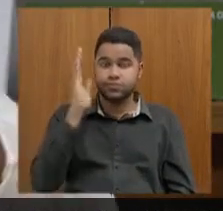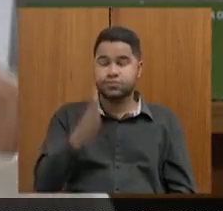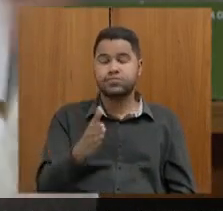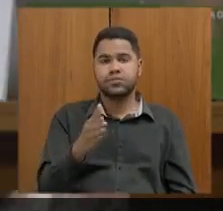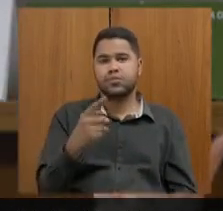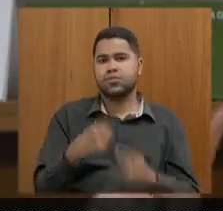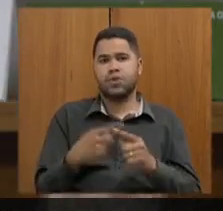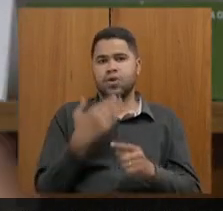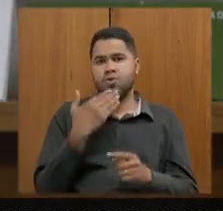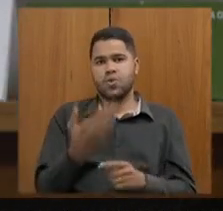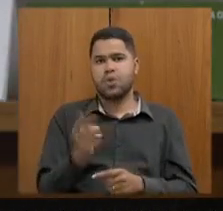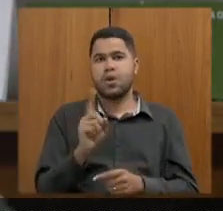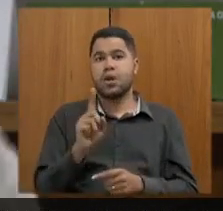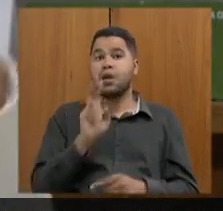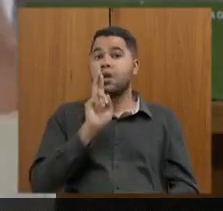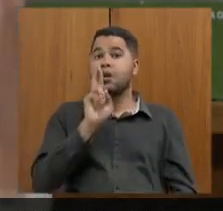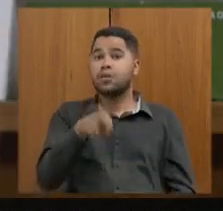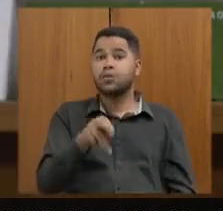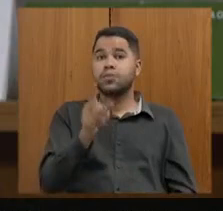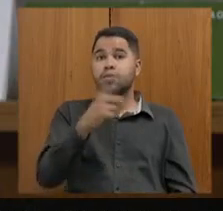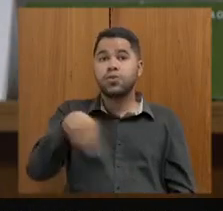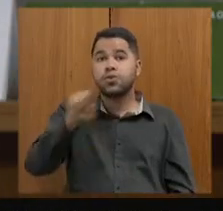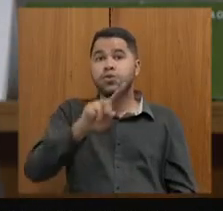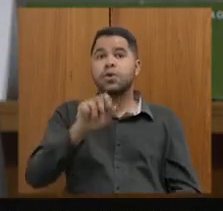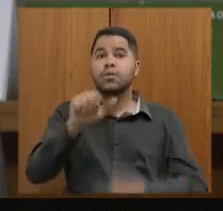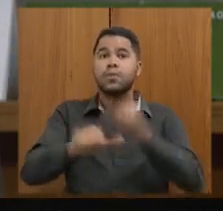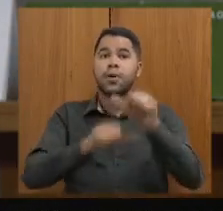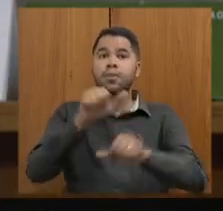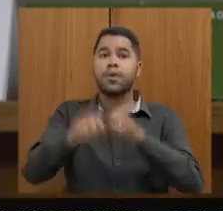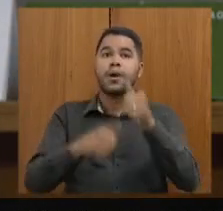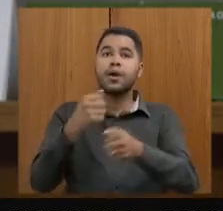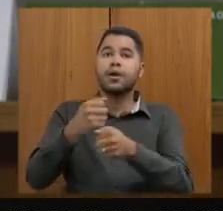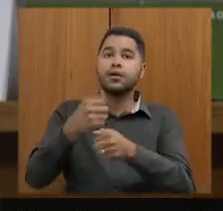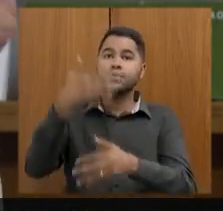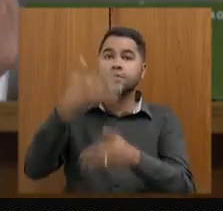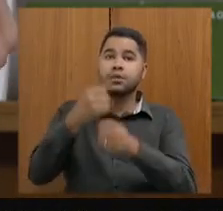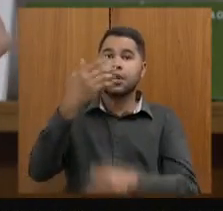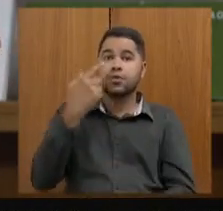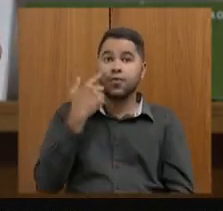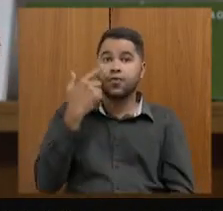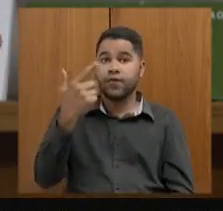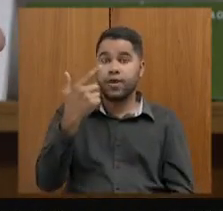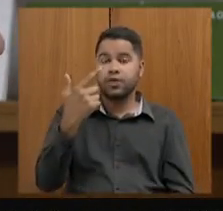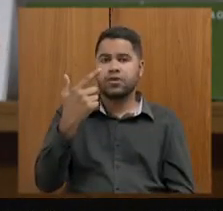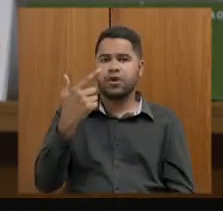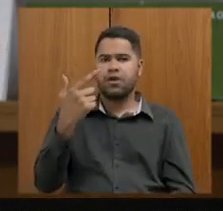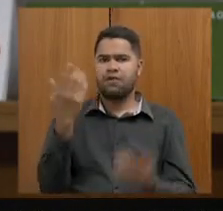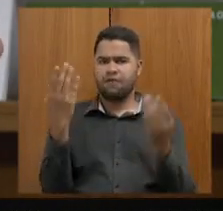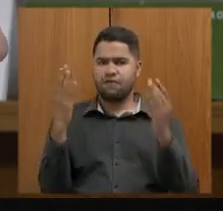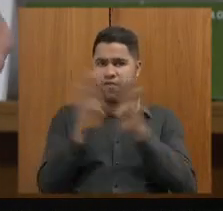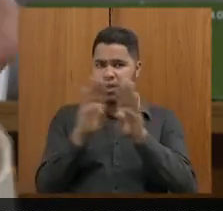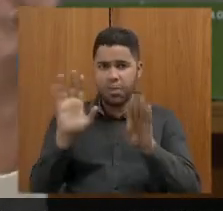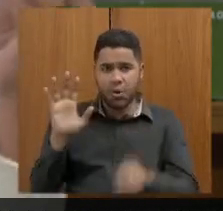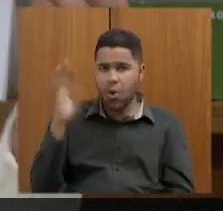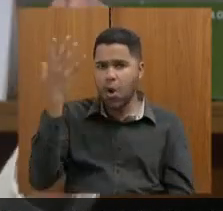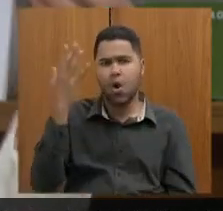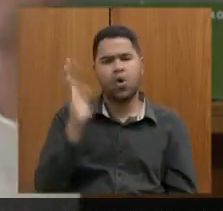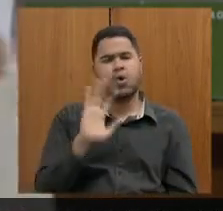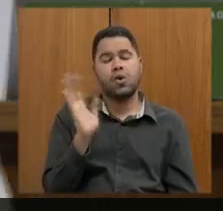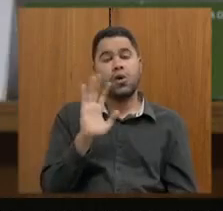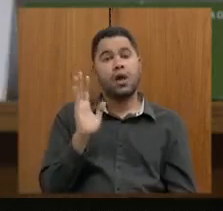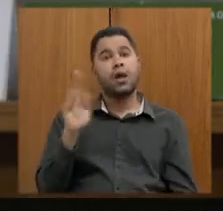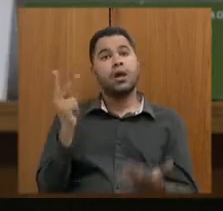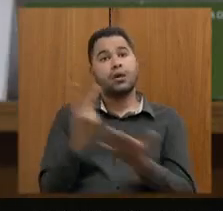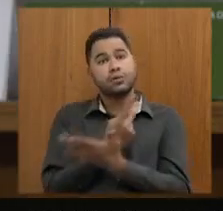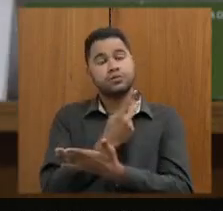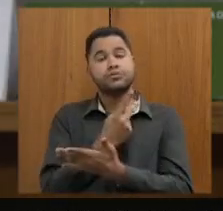porque não é um requerimento mas uma resposta a senhora atualizando todos esses dados porque veja fechamento não necessariamente ocorreu viu deputada houve